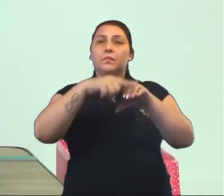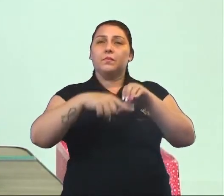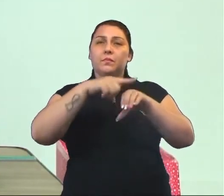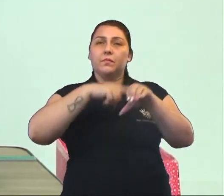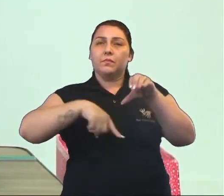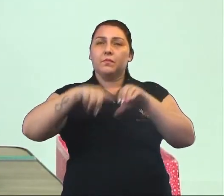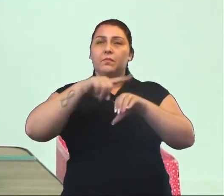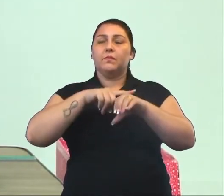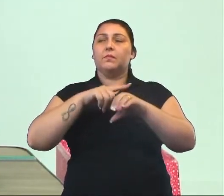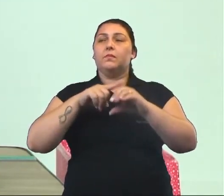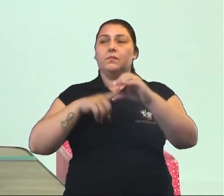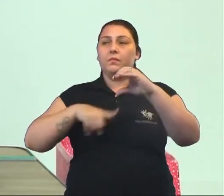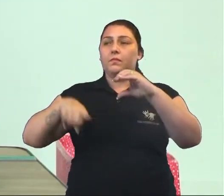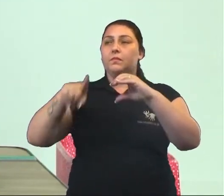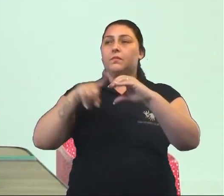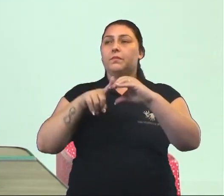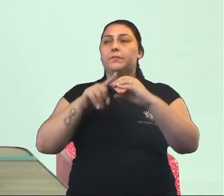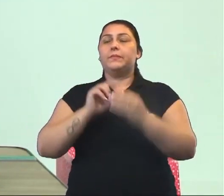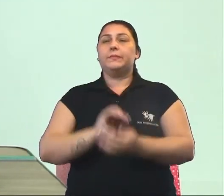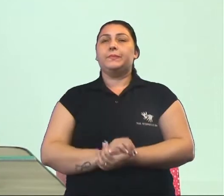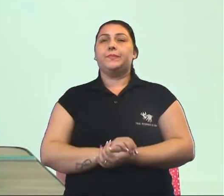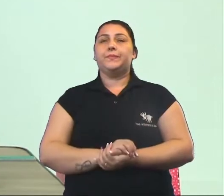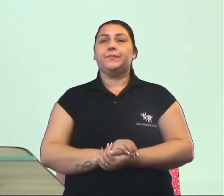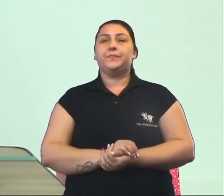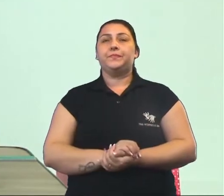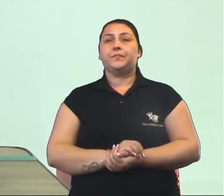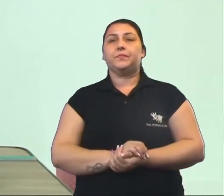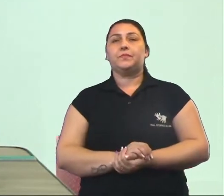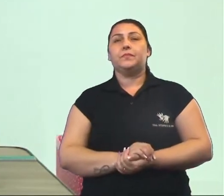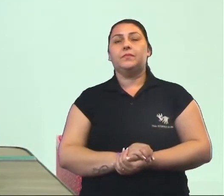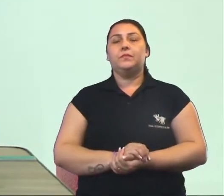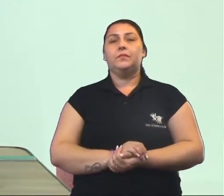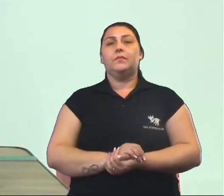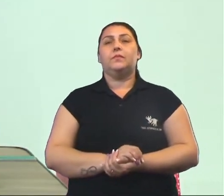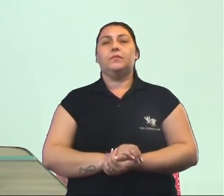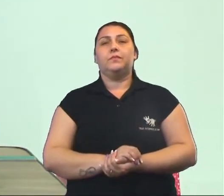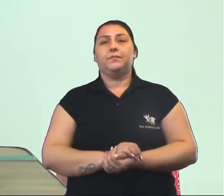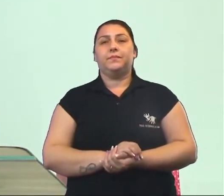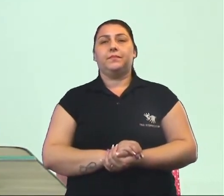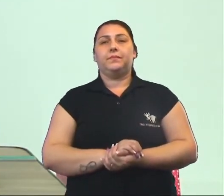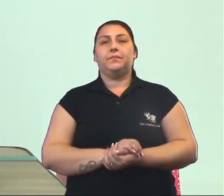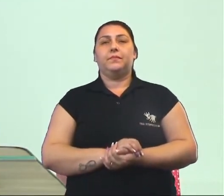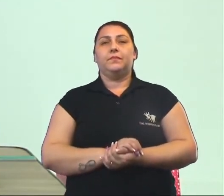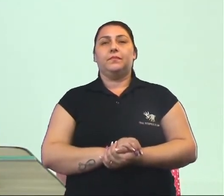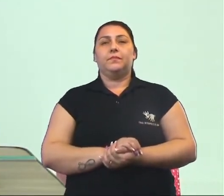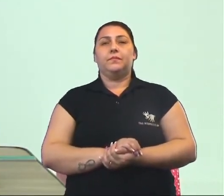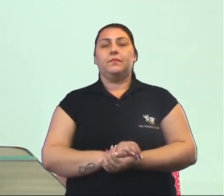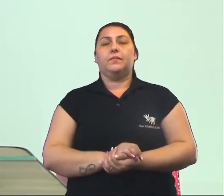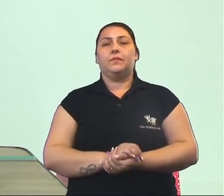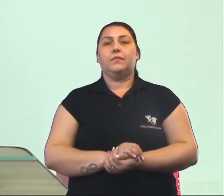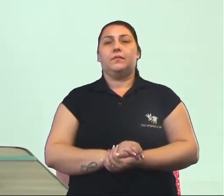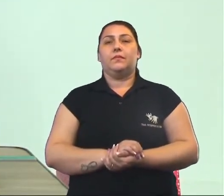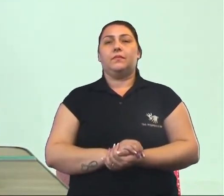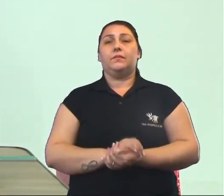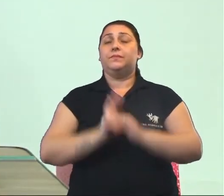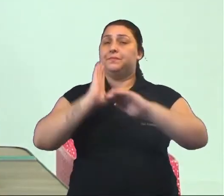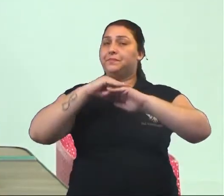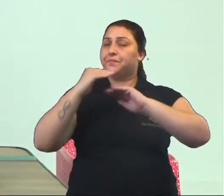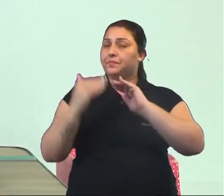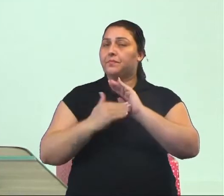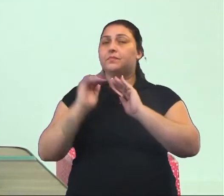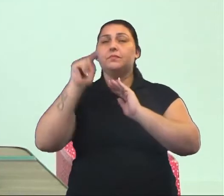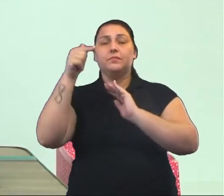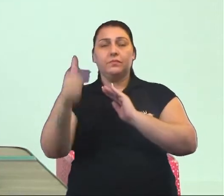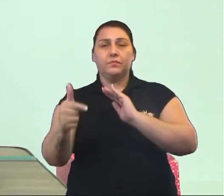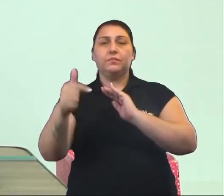lá. Fica aqui então este, este e este. E todos os